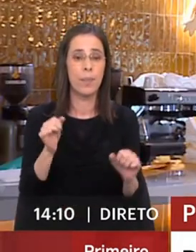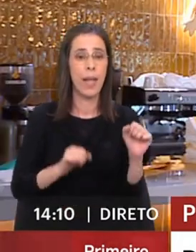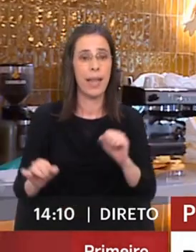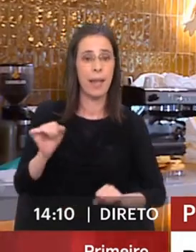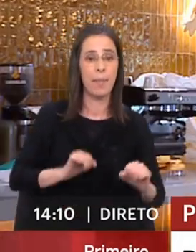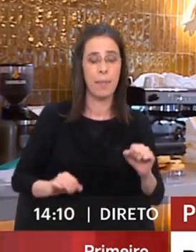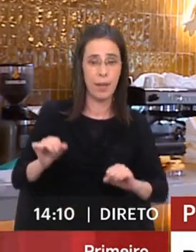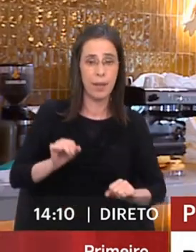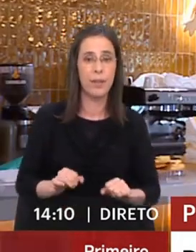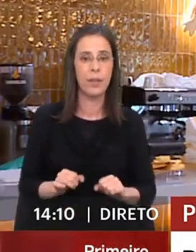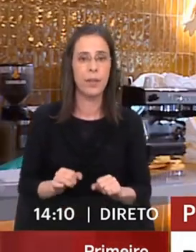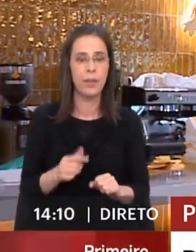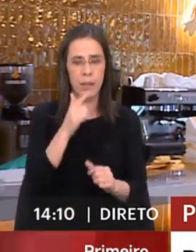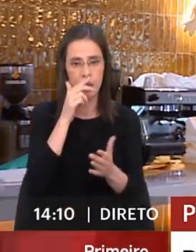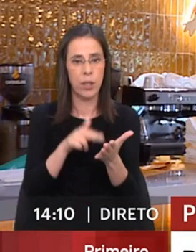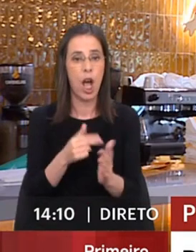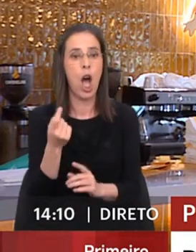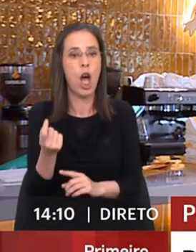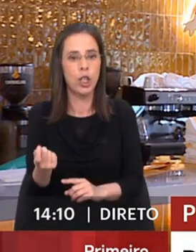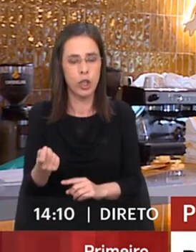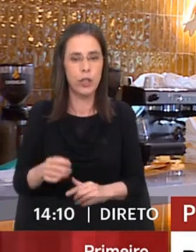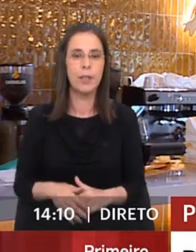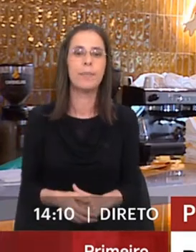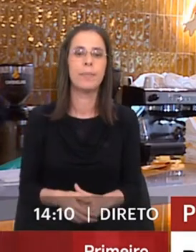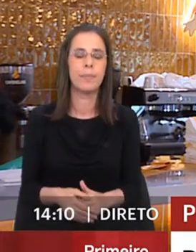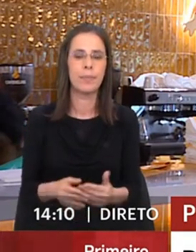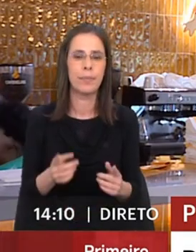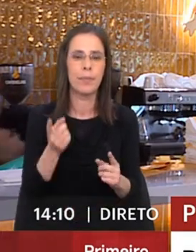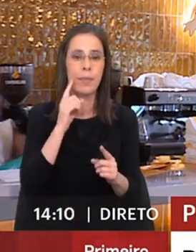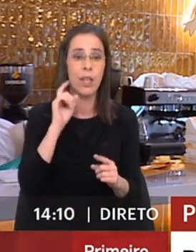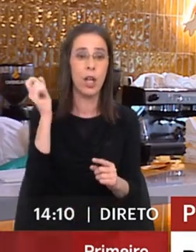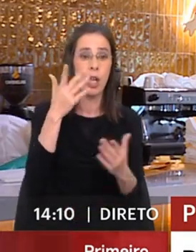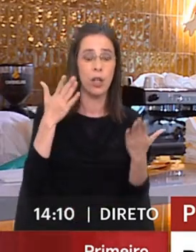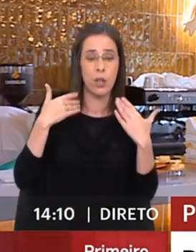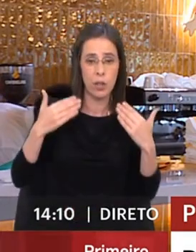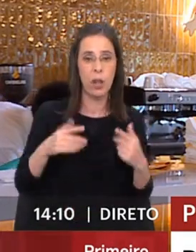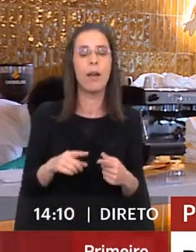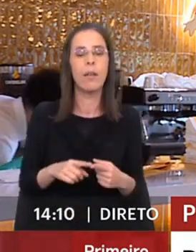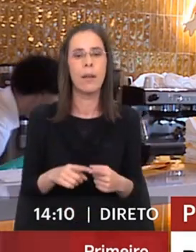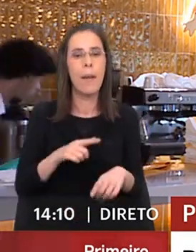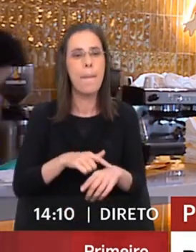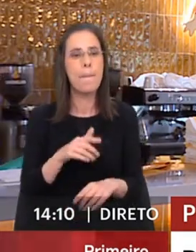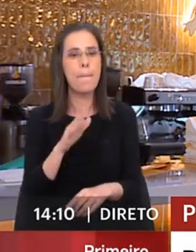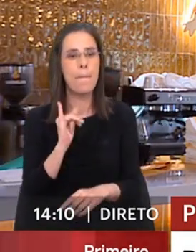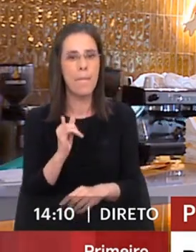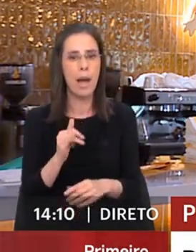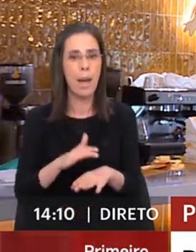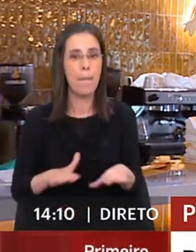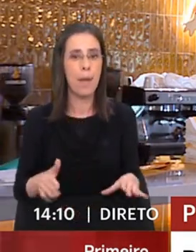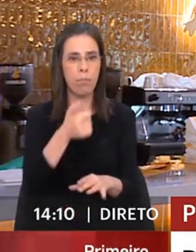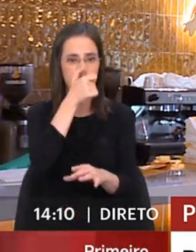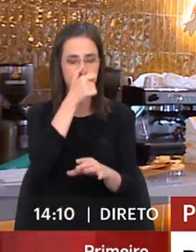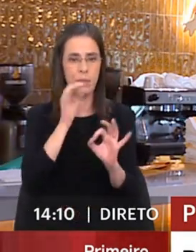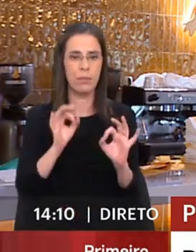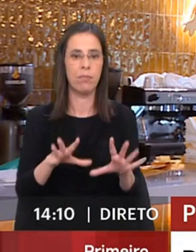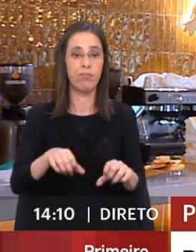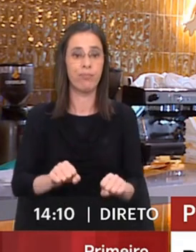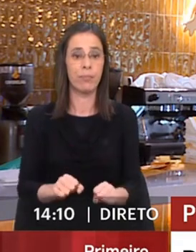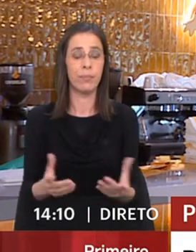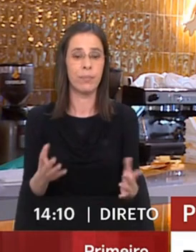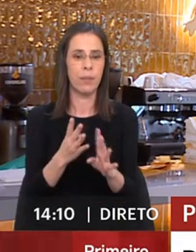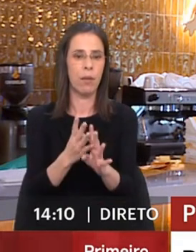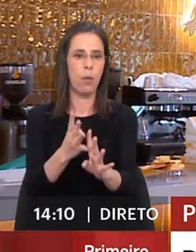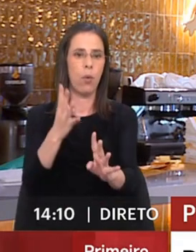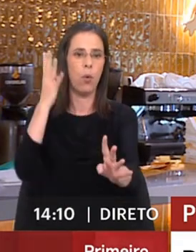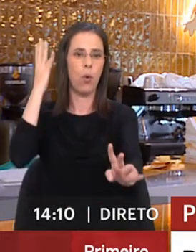fazer limpeza, as pessoas aguardam aqui um bocadinho. Neste dia de sol, quando for meio-dia, já não temos mesa. Está tudo cheio e a fila